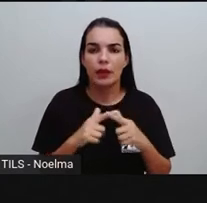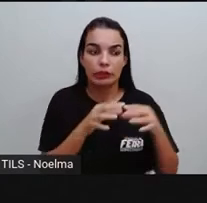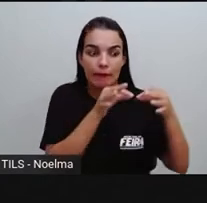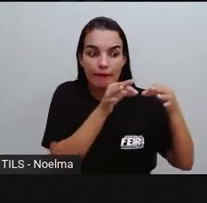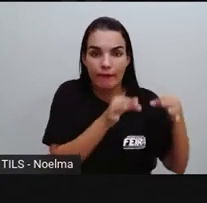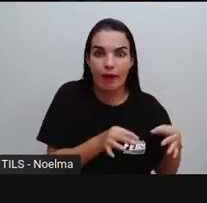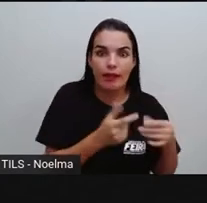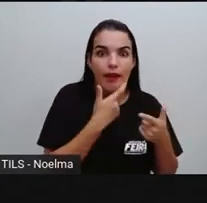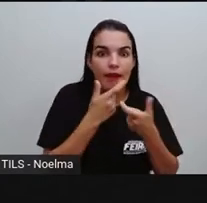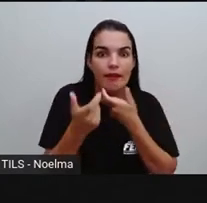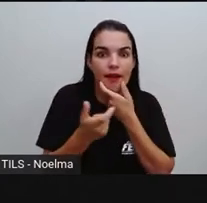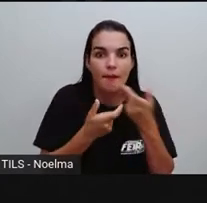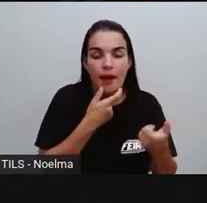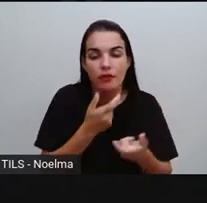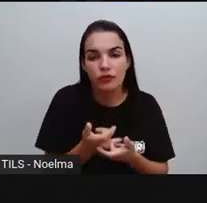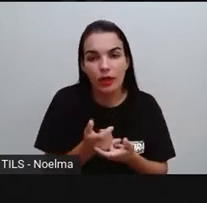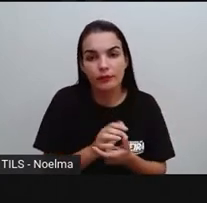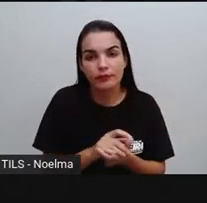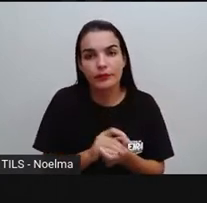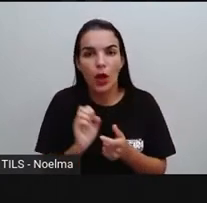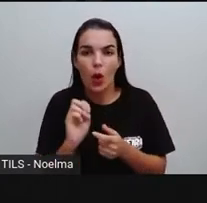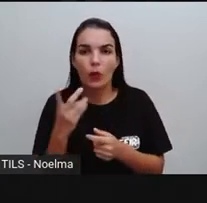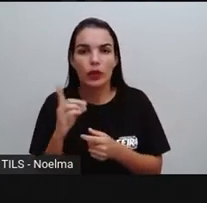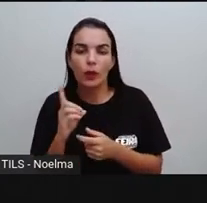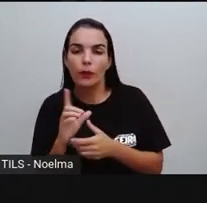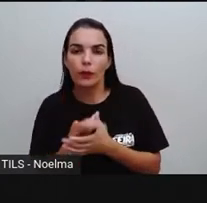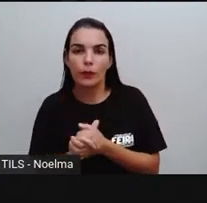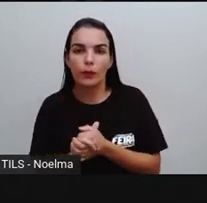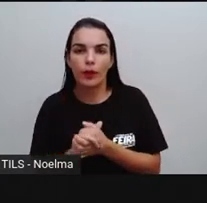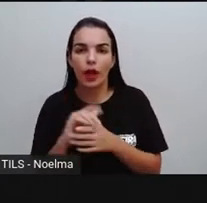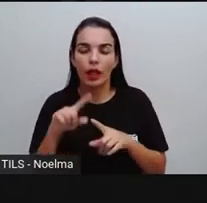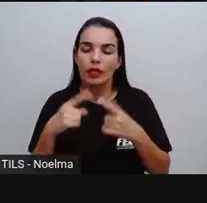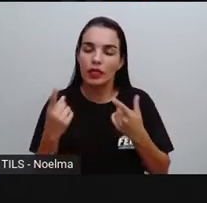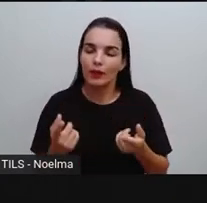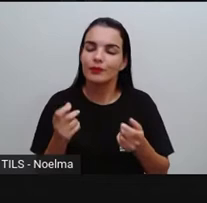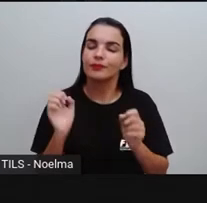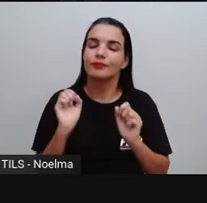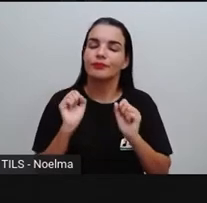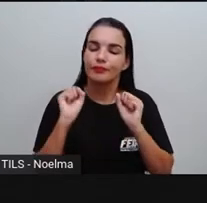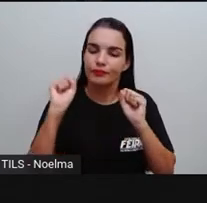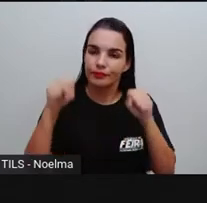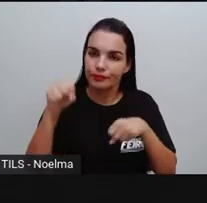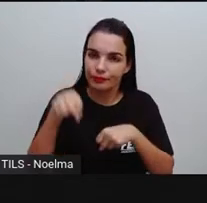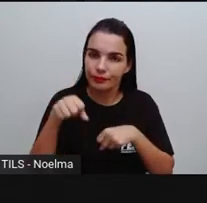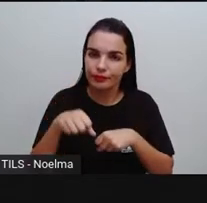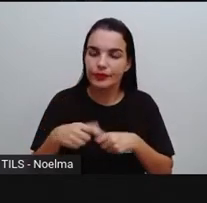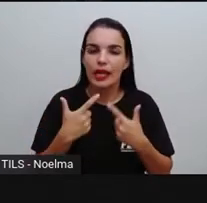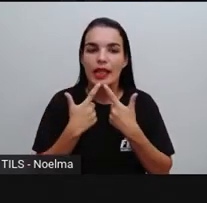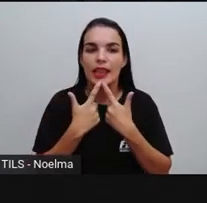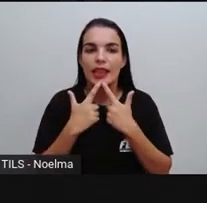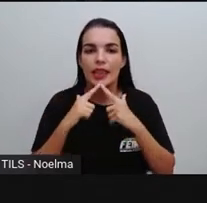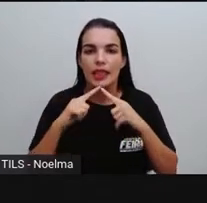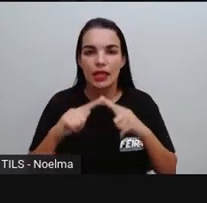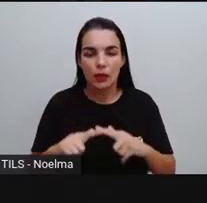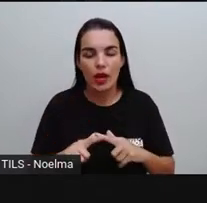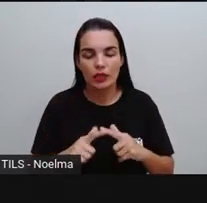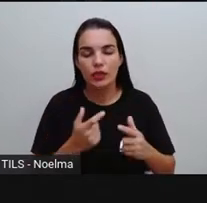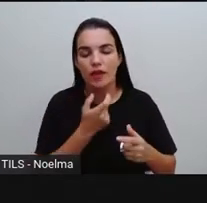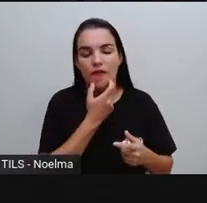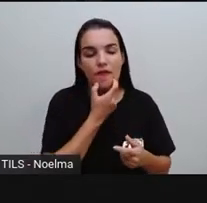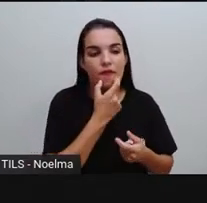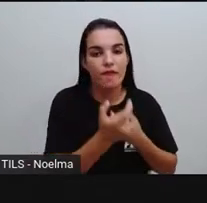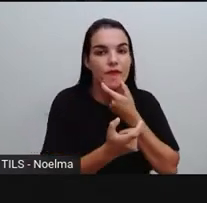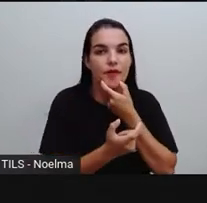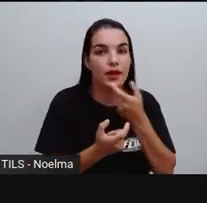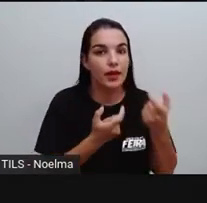vocês acham? O tipo de linguagem que é utilizada é a linguagem formal, certo? É a língua padrão, né?